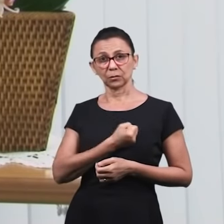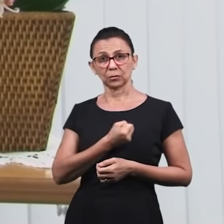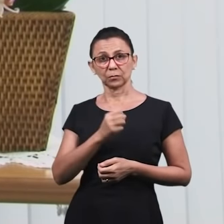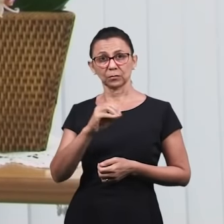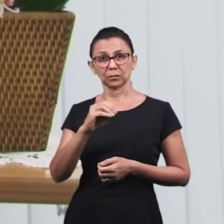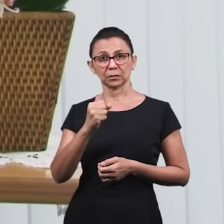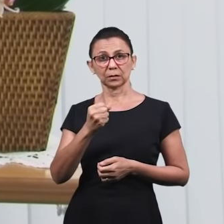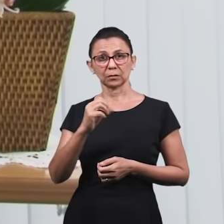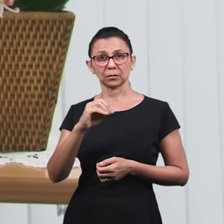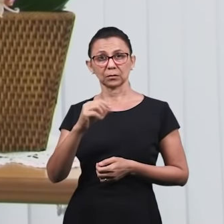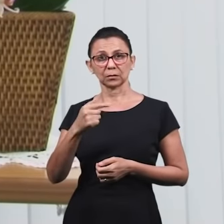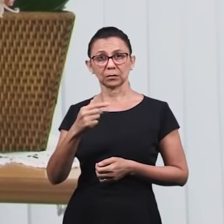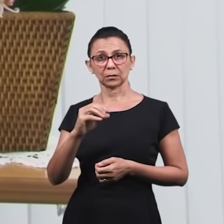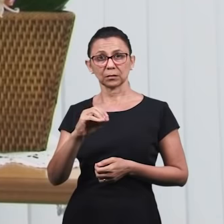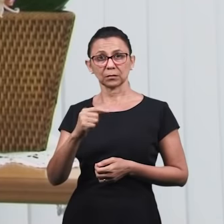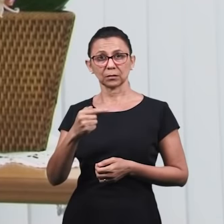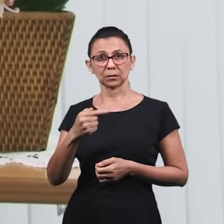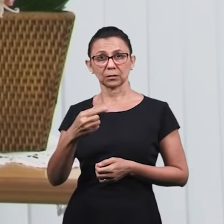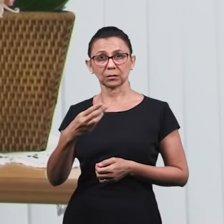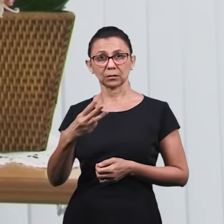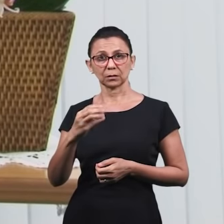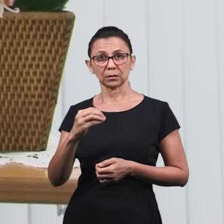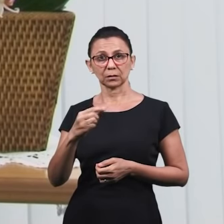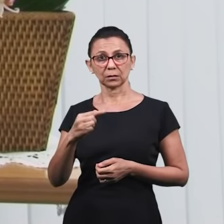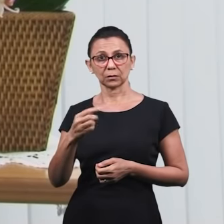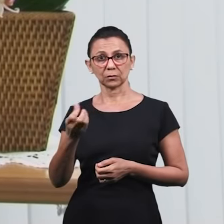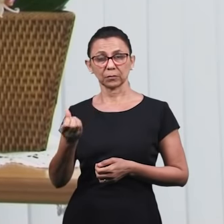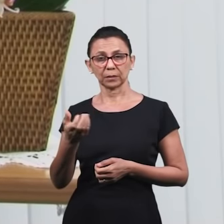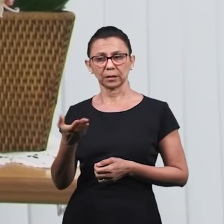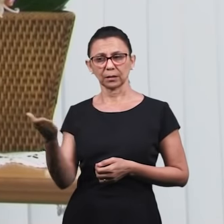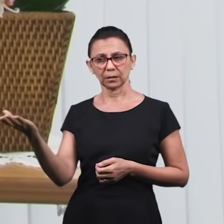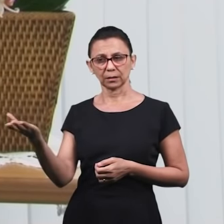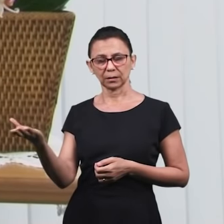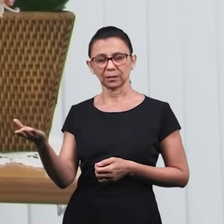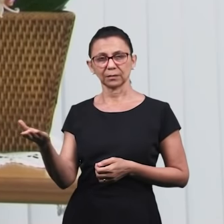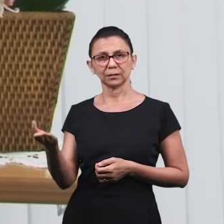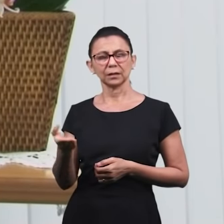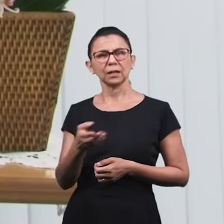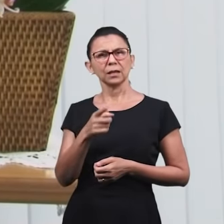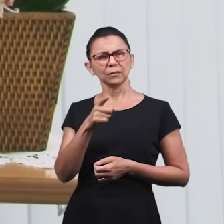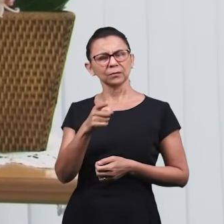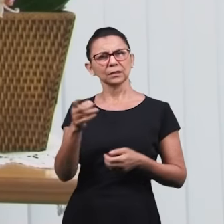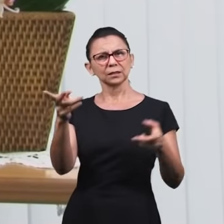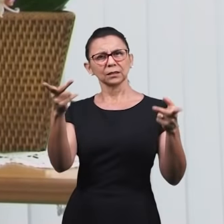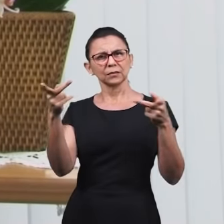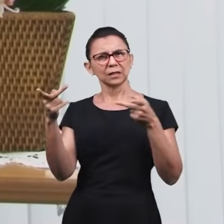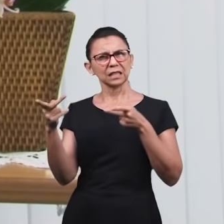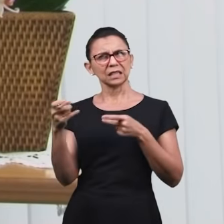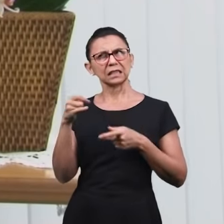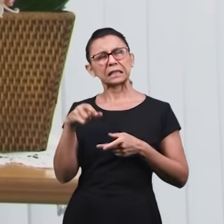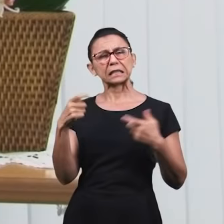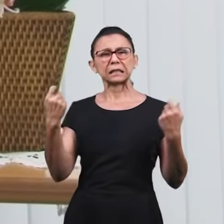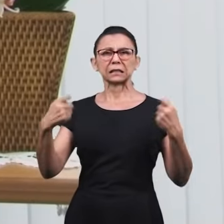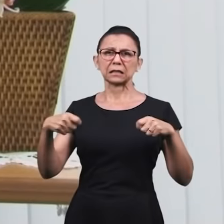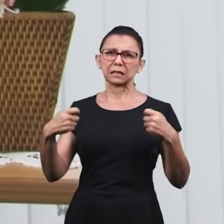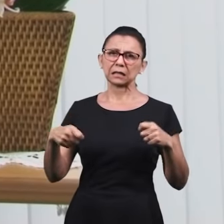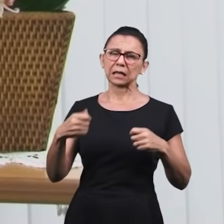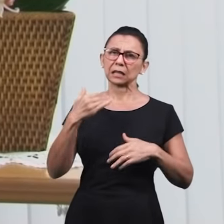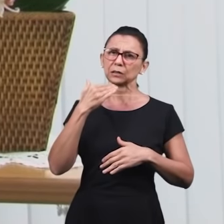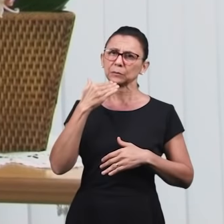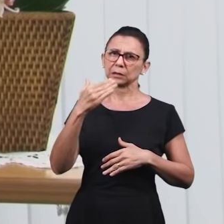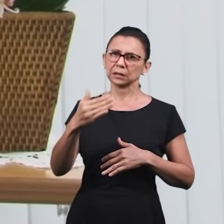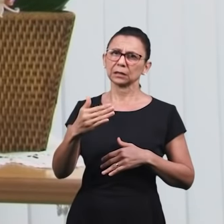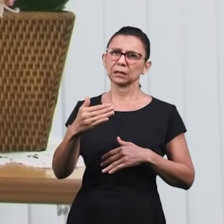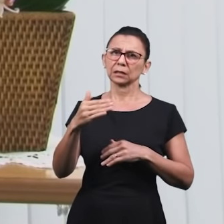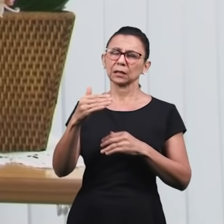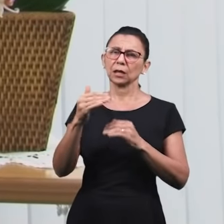tela, 0800-707-3076. Este número é para você, visitante, caso você tenha alguma necessidade, um pedido